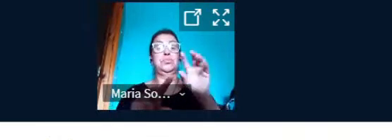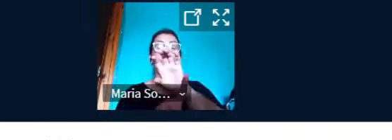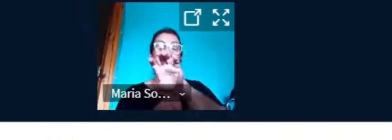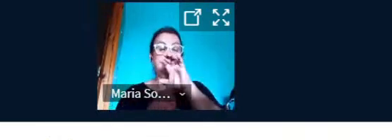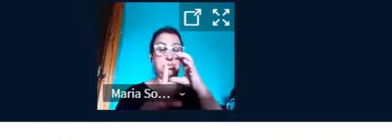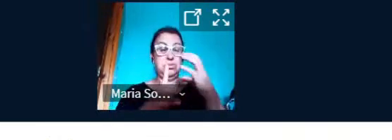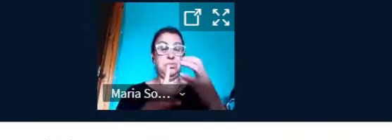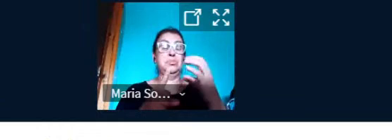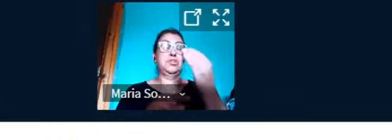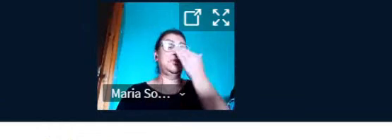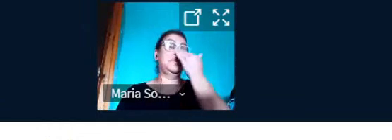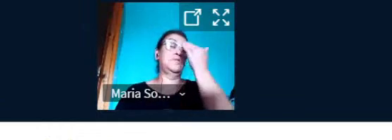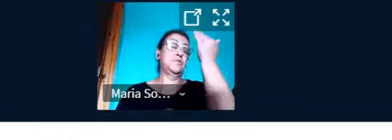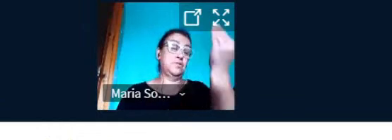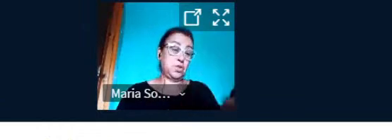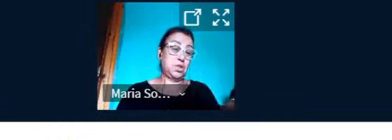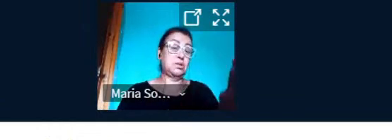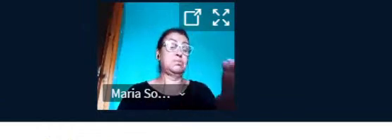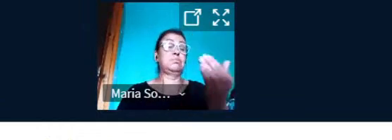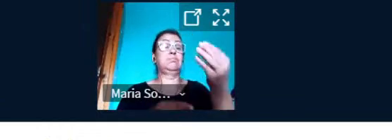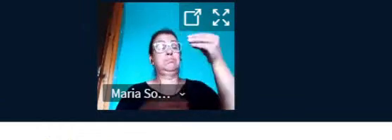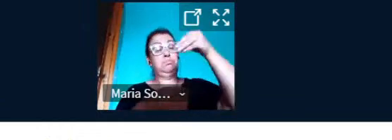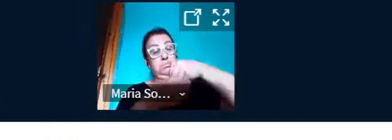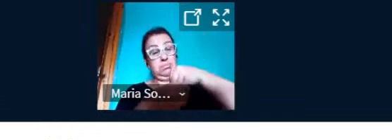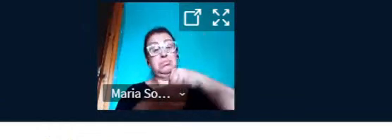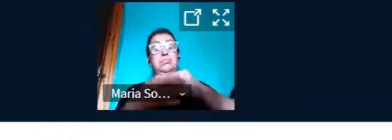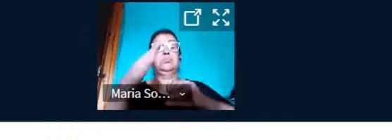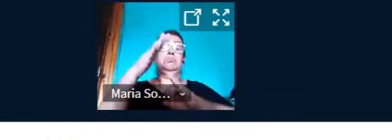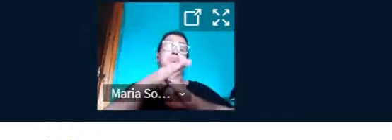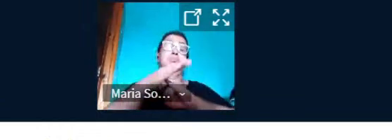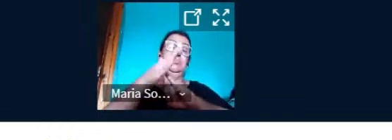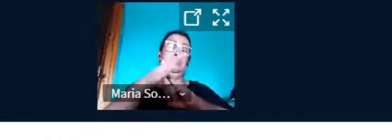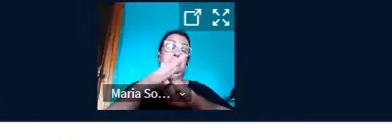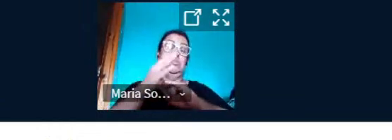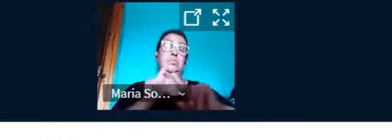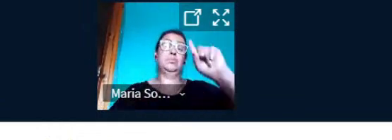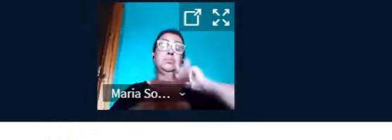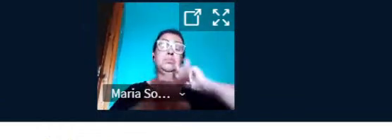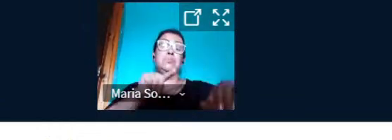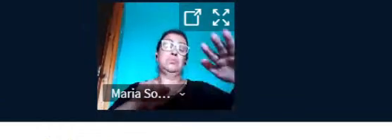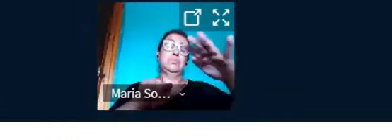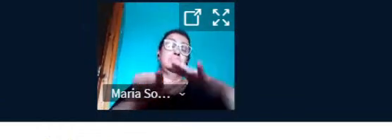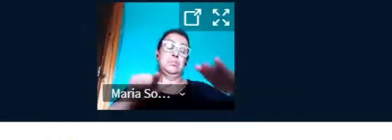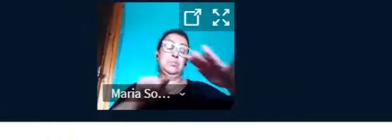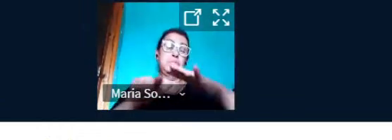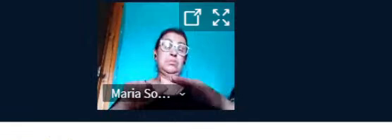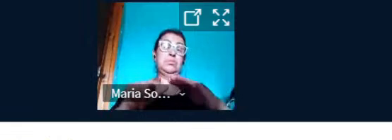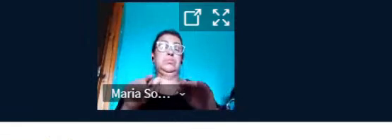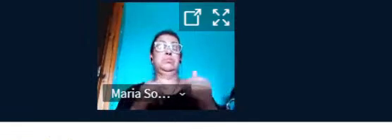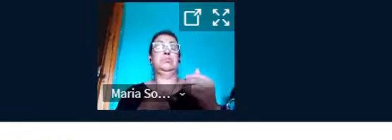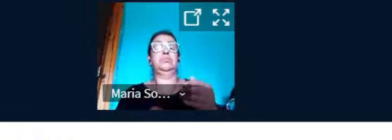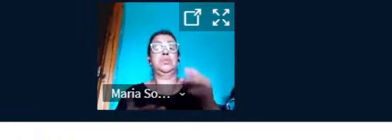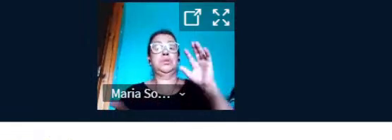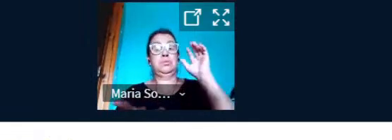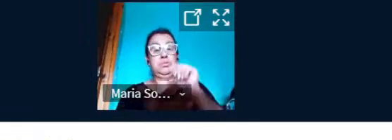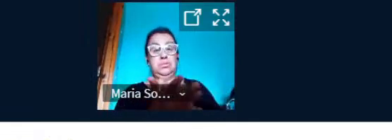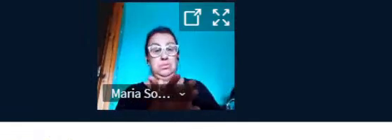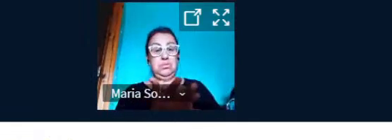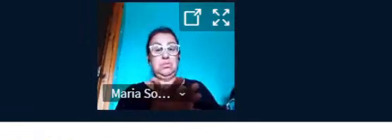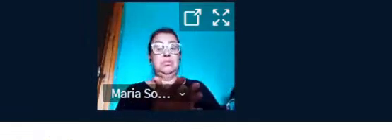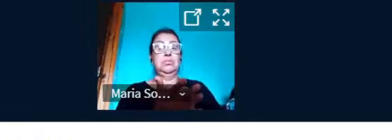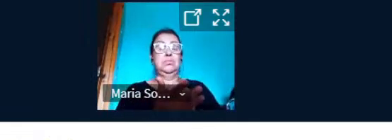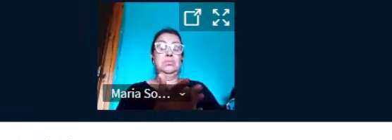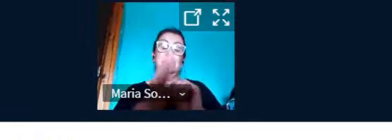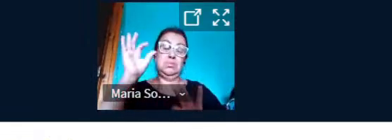tutoriais já desenvolvidos foram tutorial para cadastro na Autodesk e instalação do software AutoCAD 2D, de